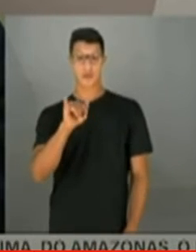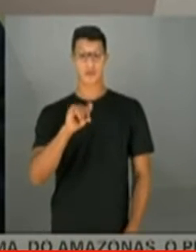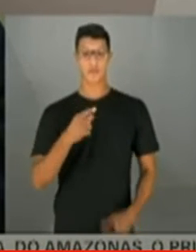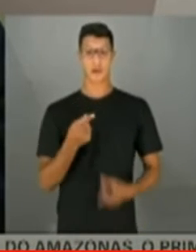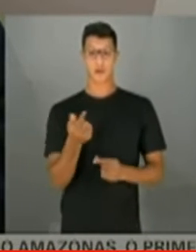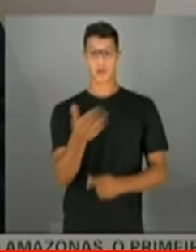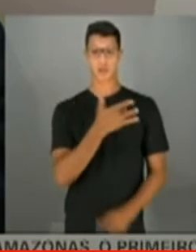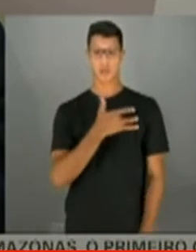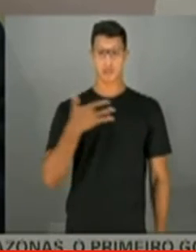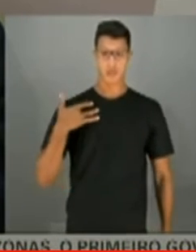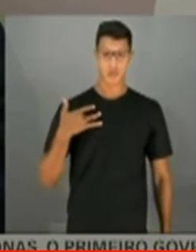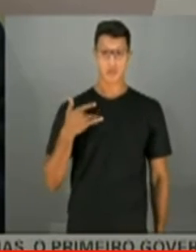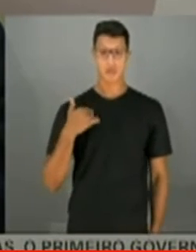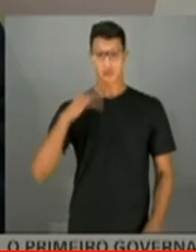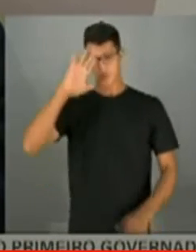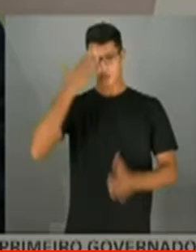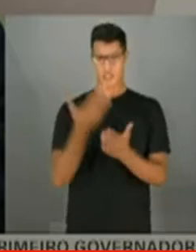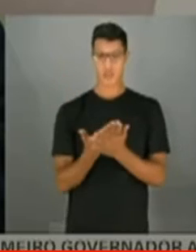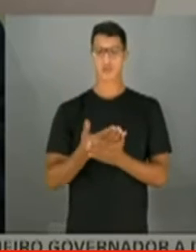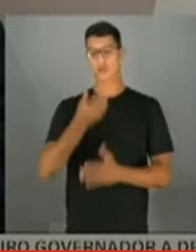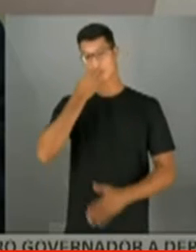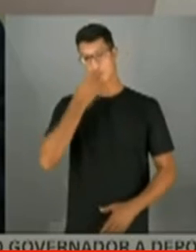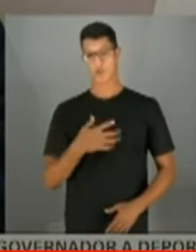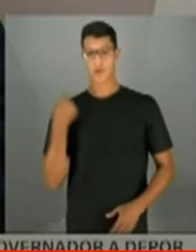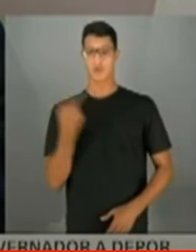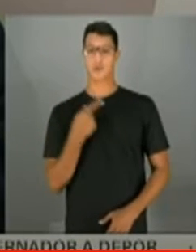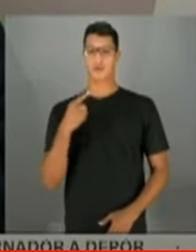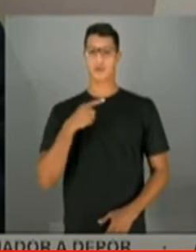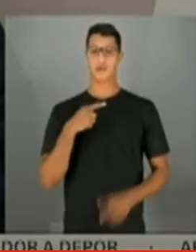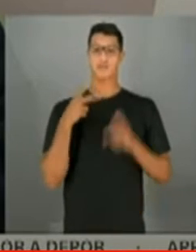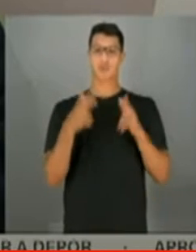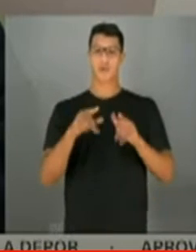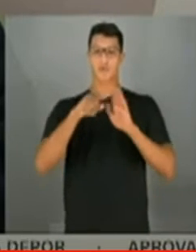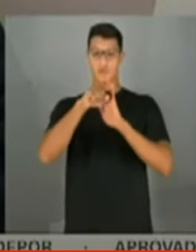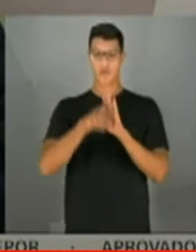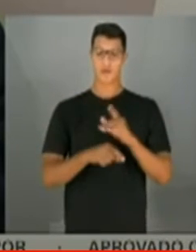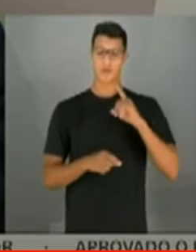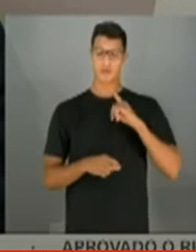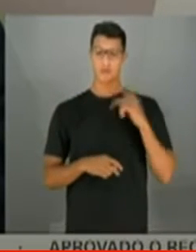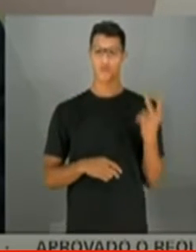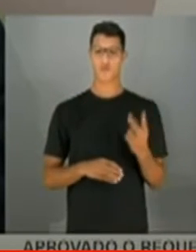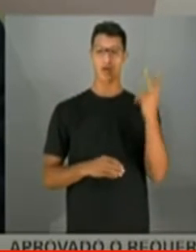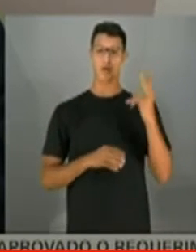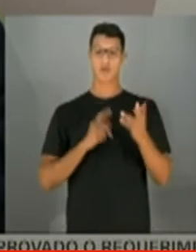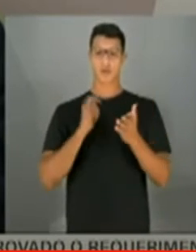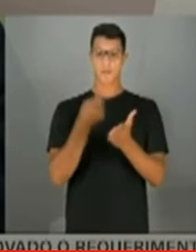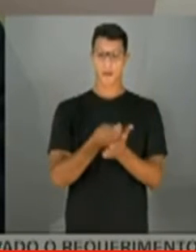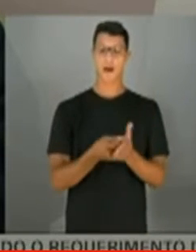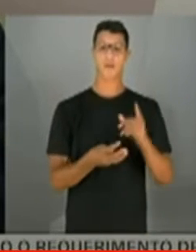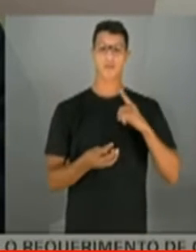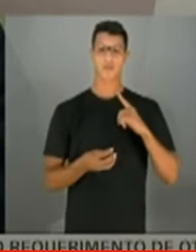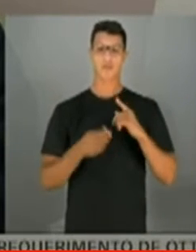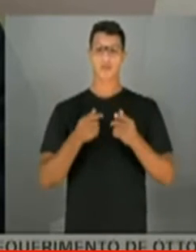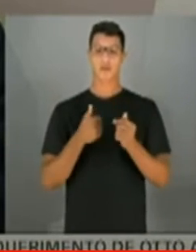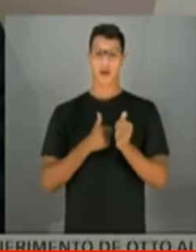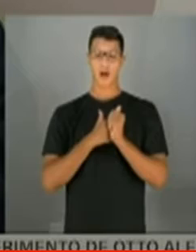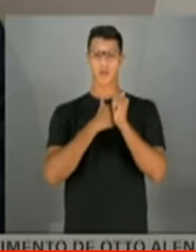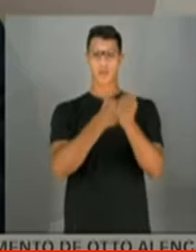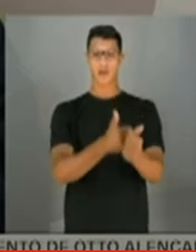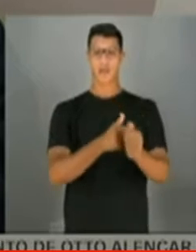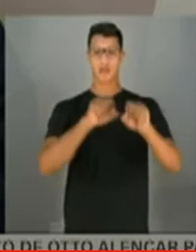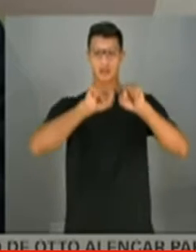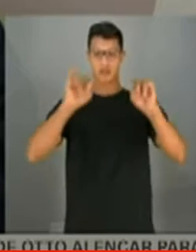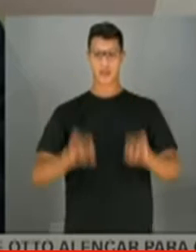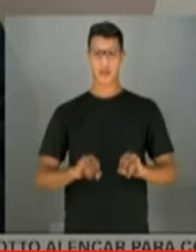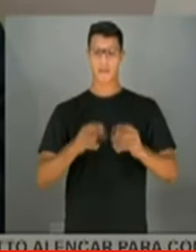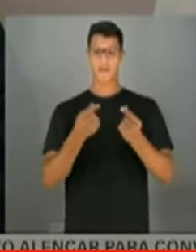recursos da saúde, eu acredito que seria muito boa, porque nós teríamos como verificar, inclusive, o valor que está sendo pago, acompanhar o sistema